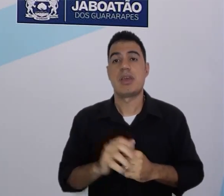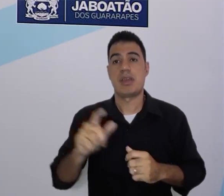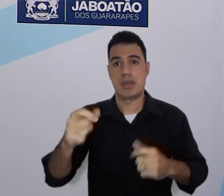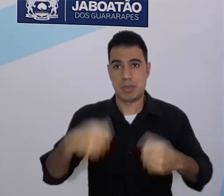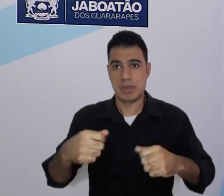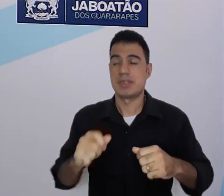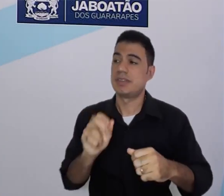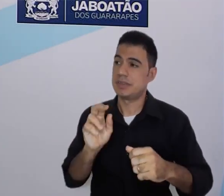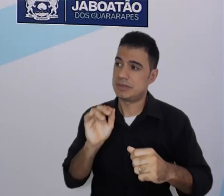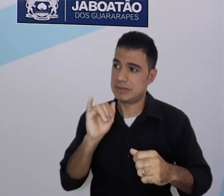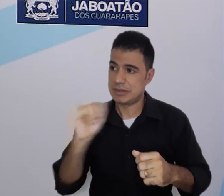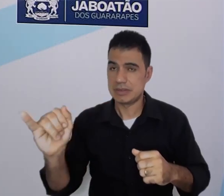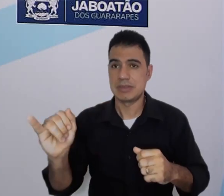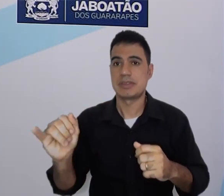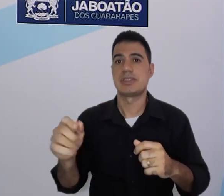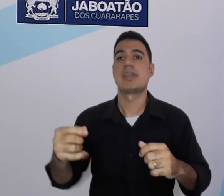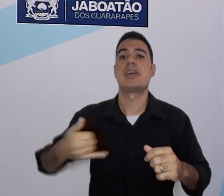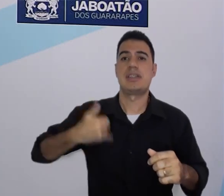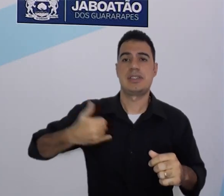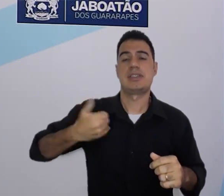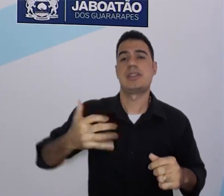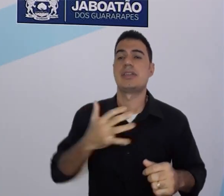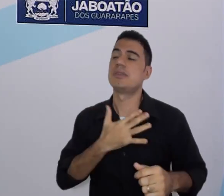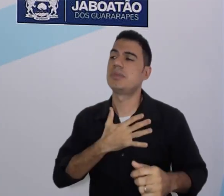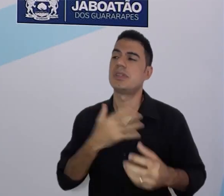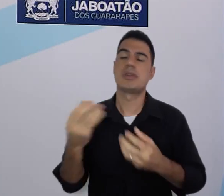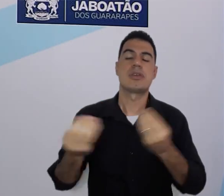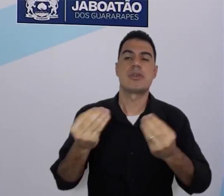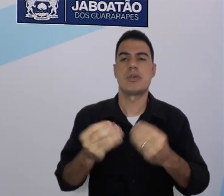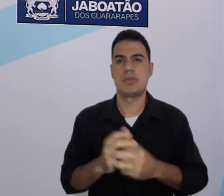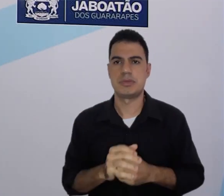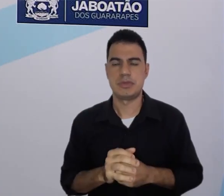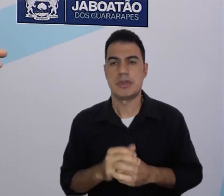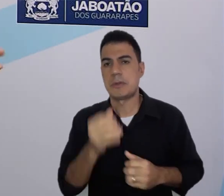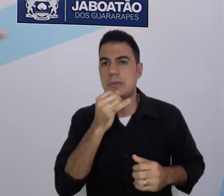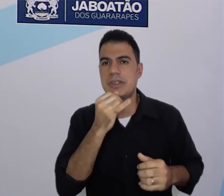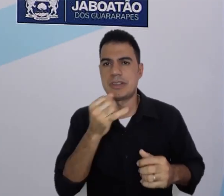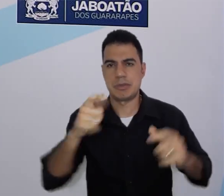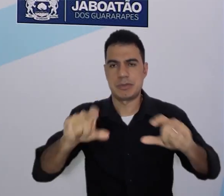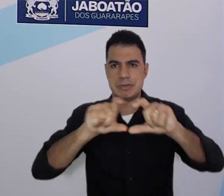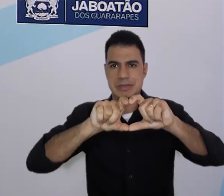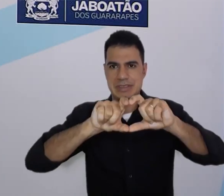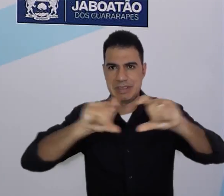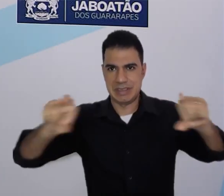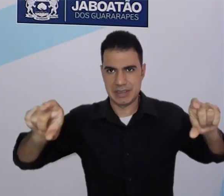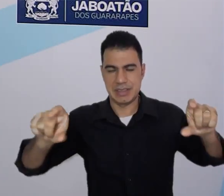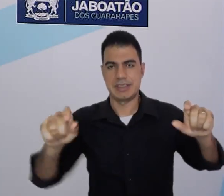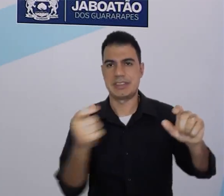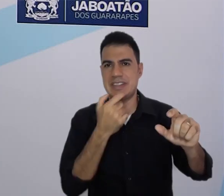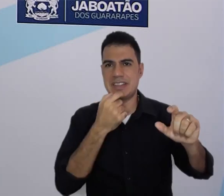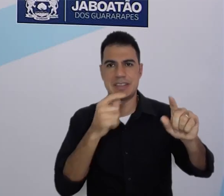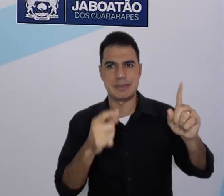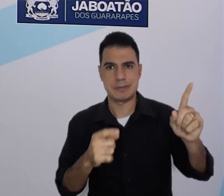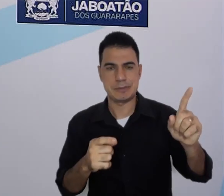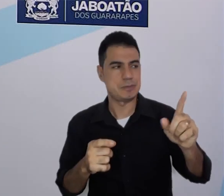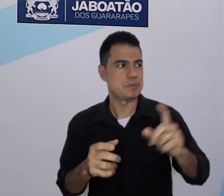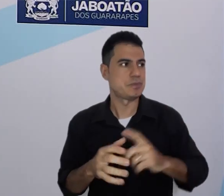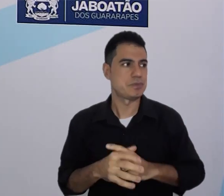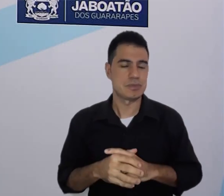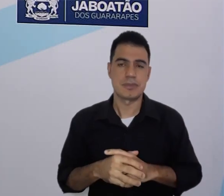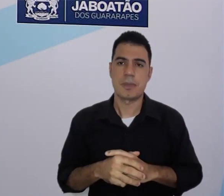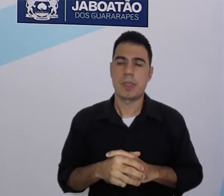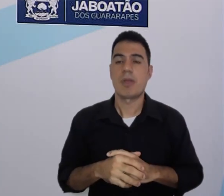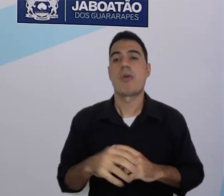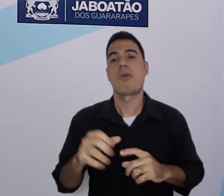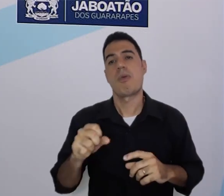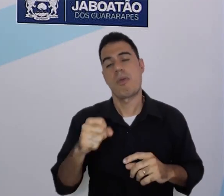am e digo a minha idade. Por exemplo, eu posso dizer I am a idade e dizer depois years